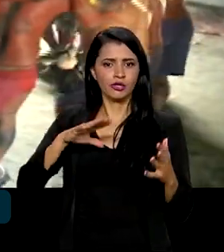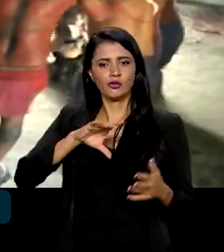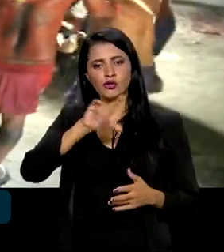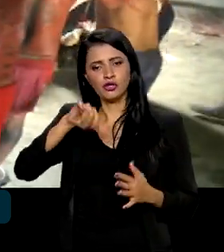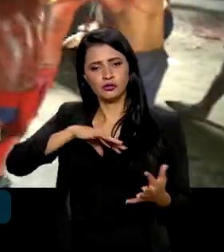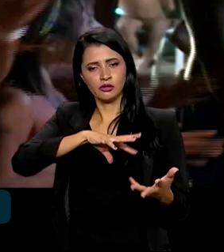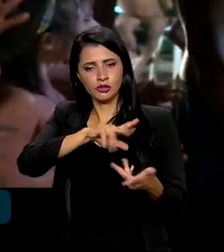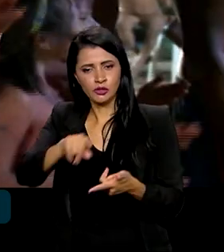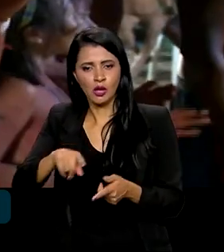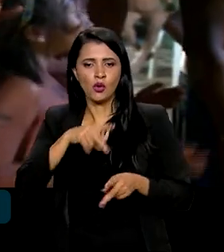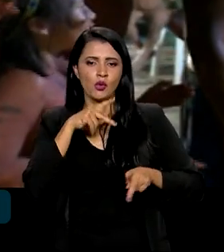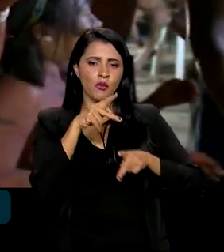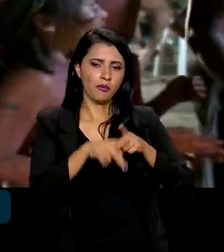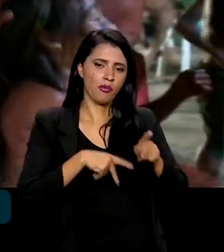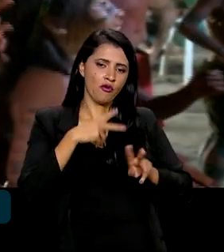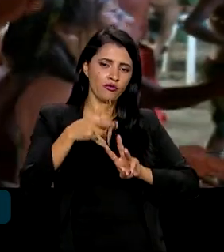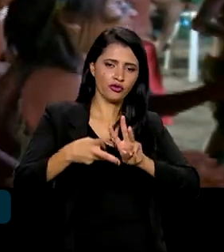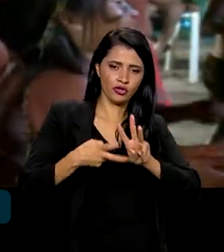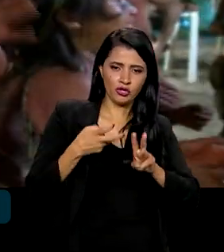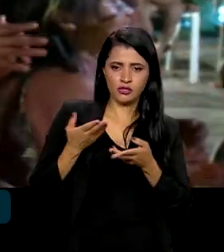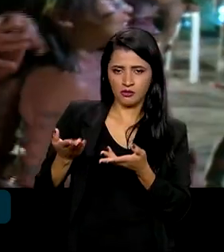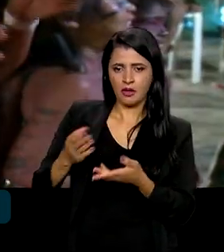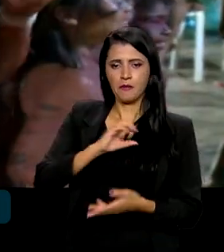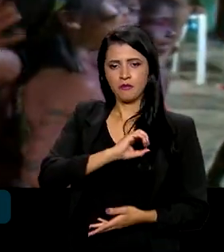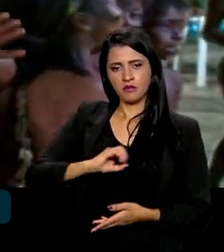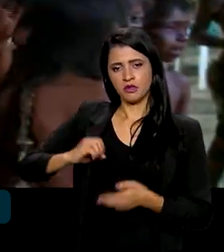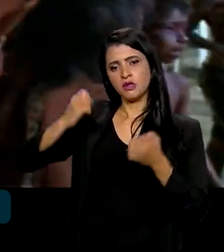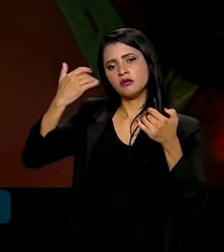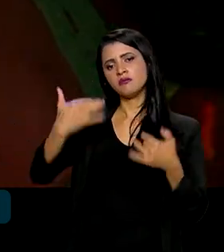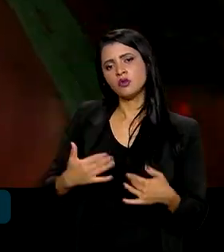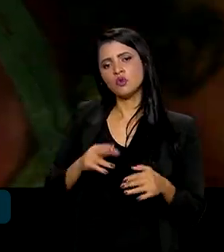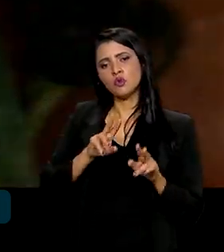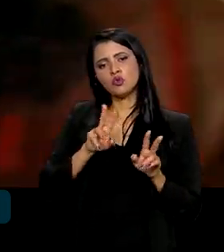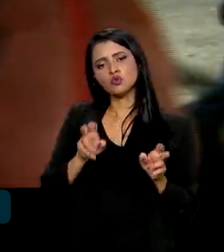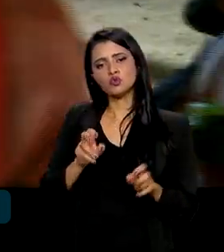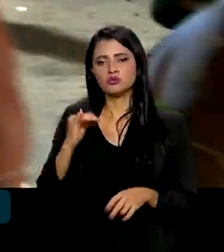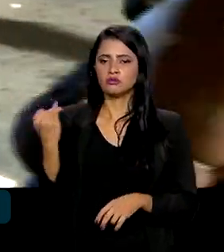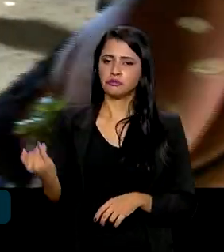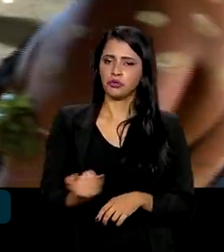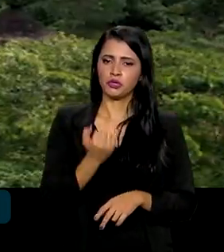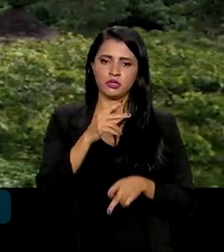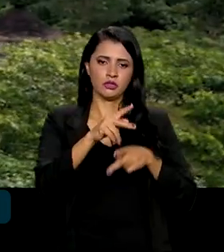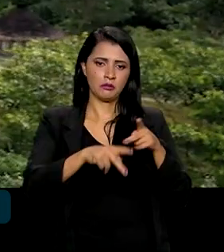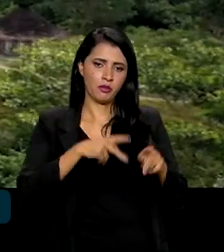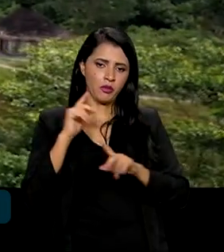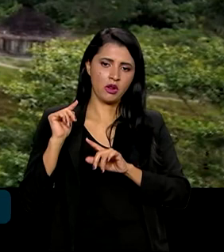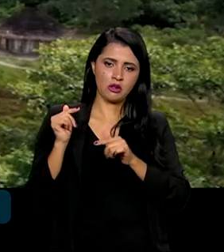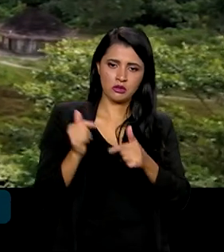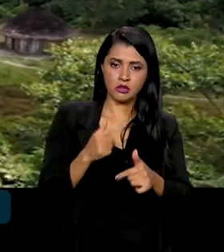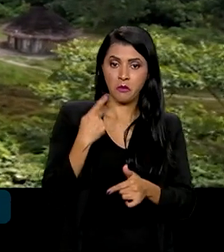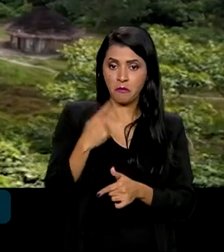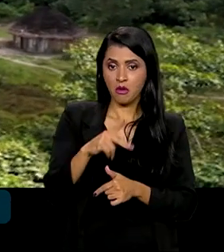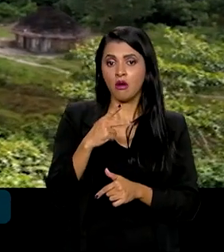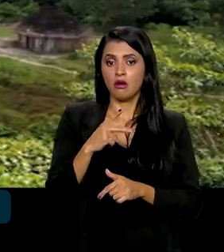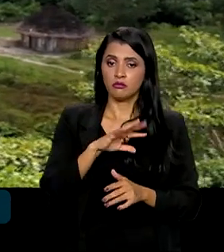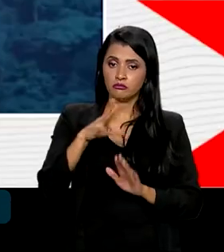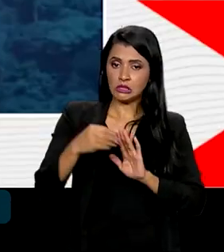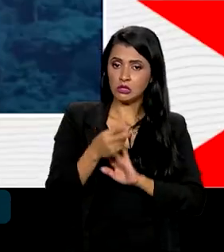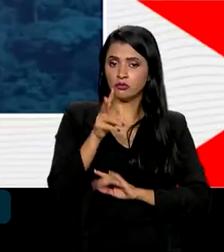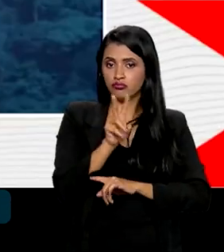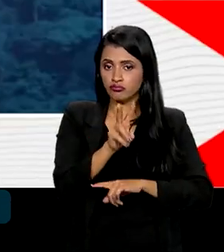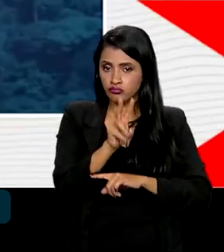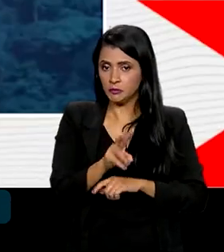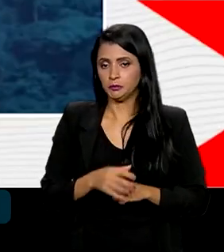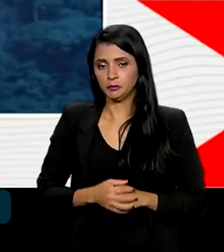dos Povos Indígenas, Marina Silva também falou sobre a importância da população tradicional para uma Amazônia preservada.